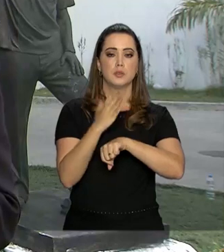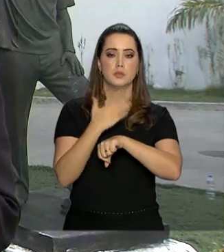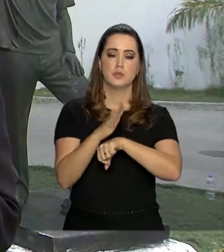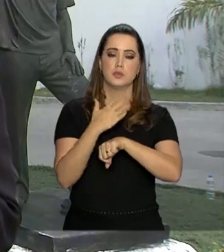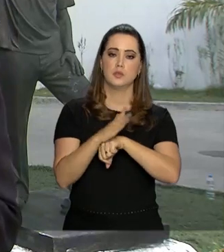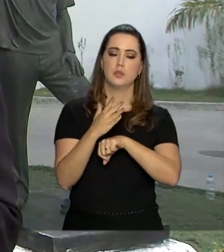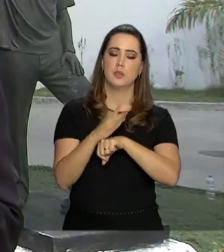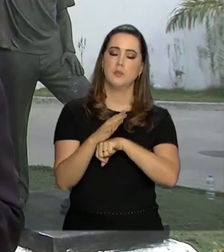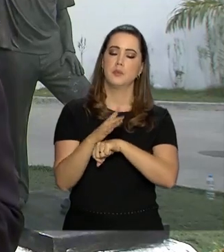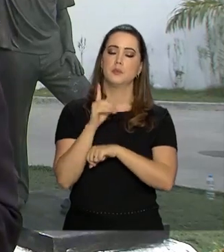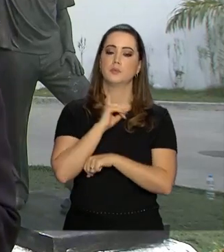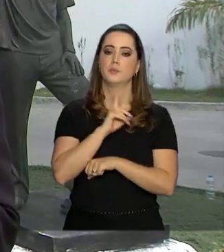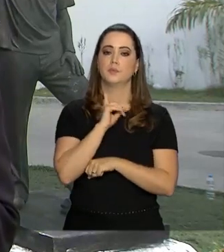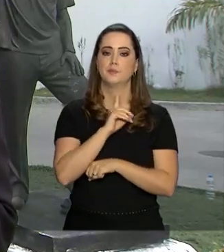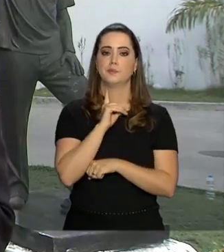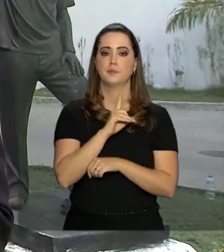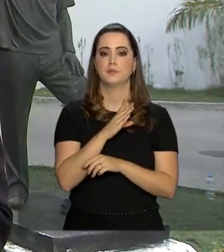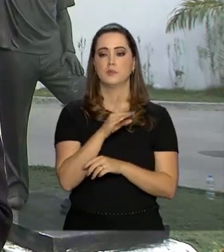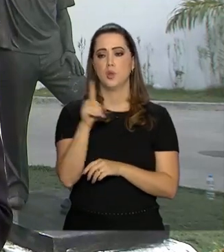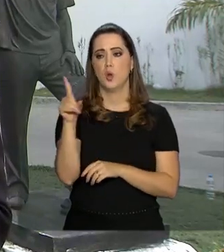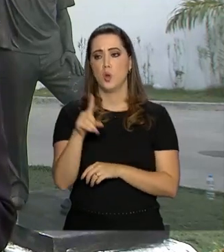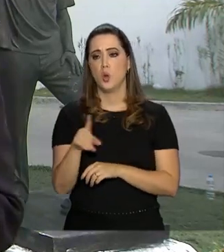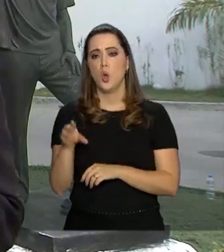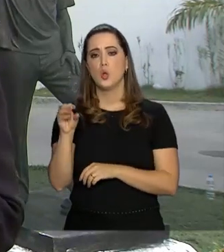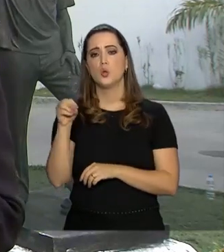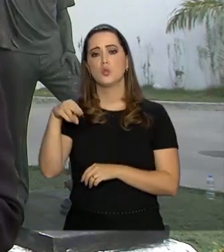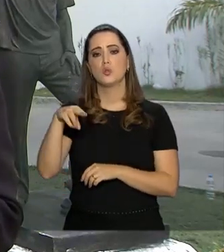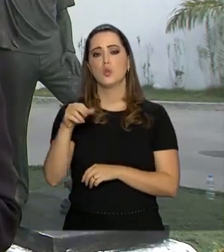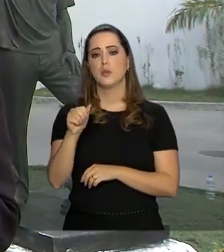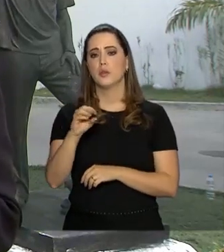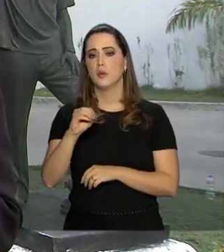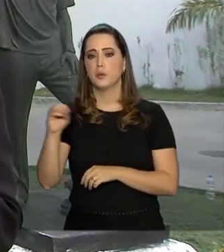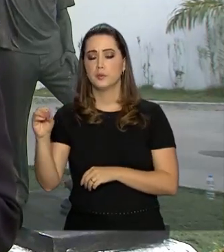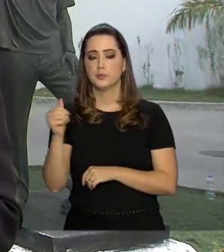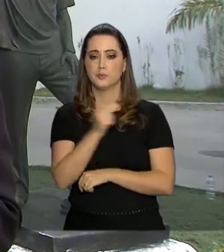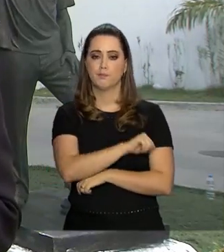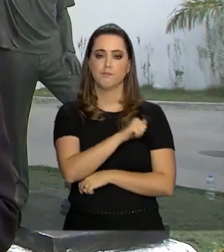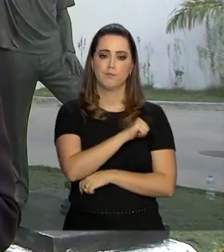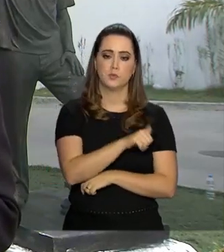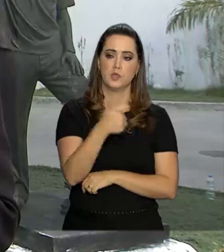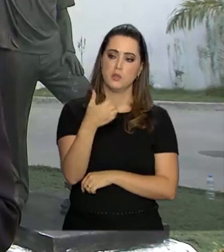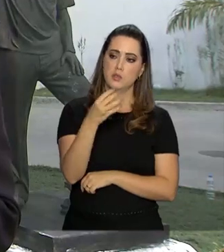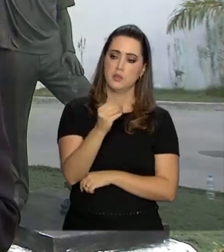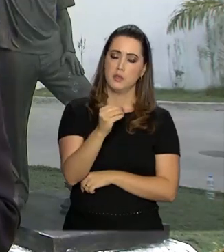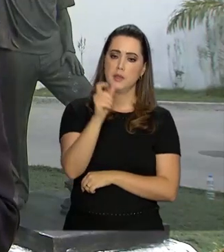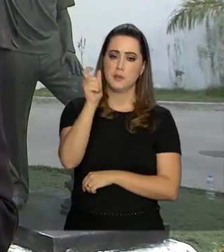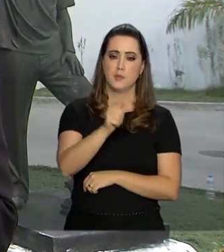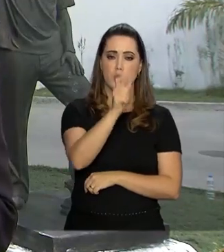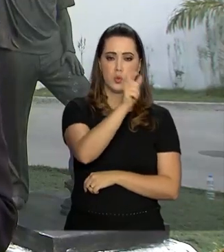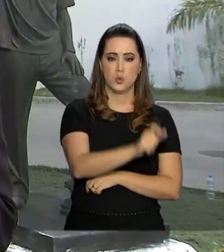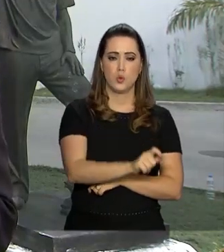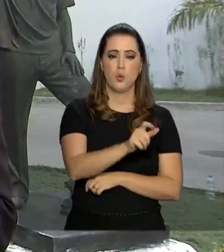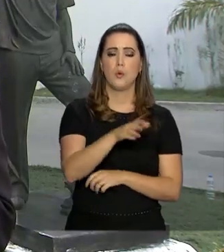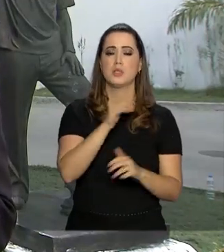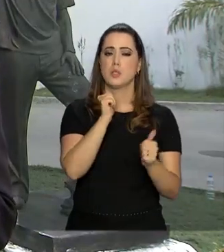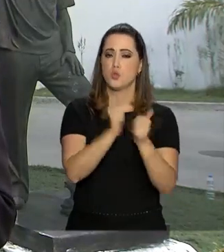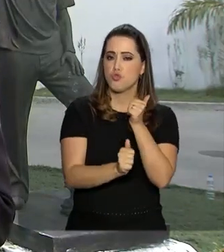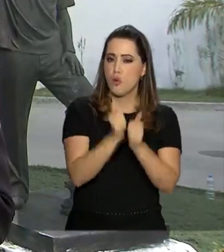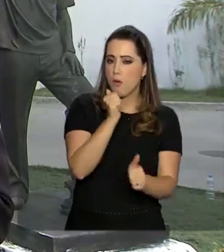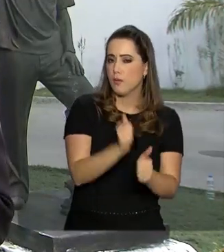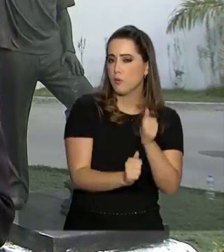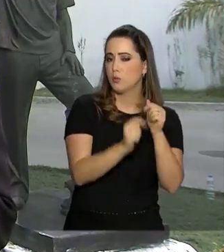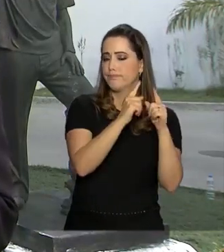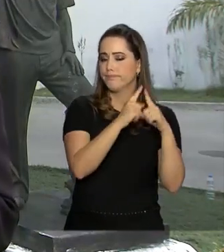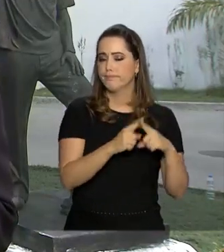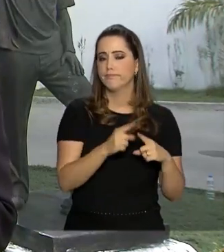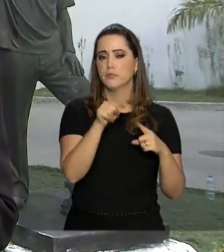Flamengo, na zona oeste do Rio de Janeiro. Como você informou, dez pessoas acabaram morrendo. São jogadores das divisões de base do Flamengo que